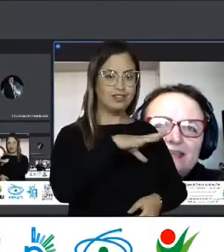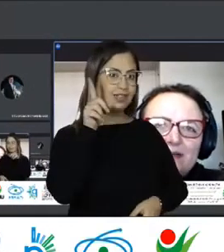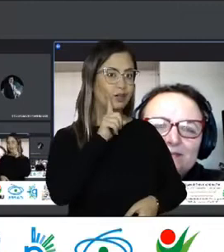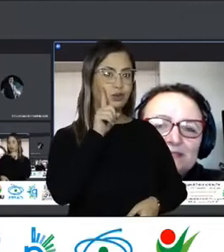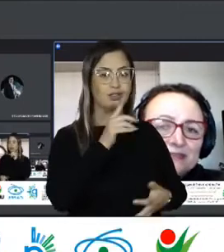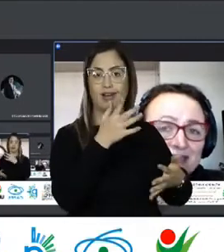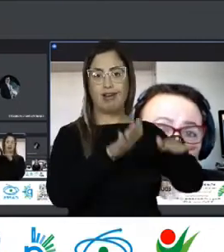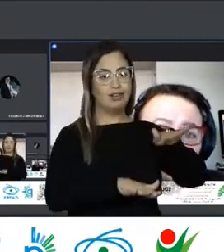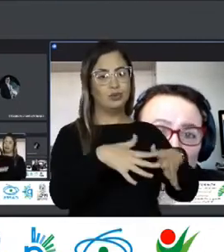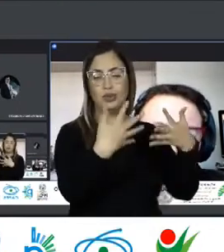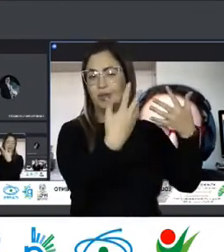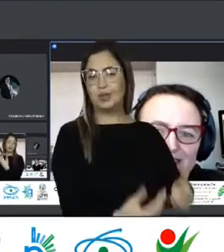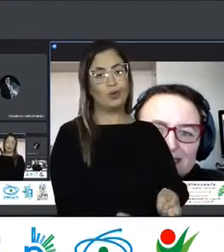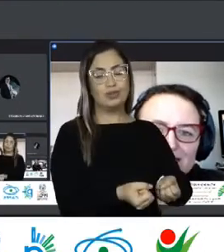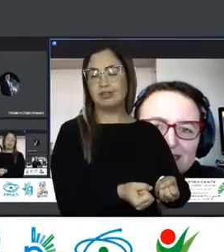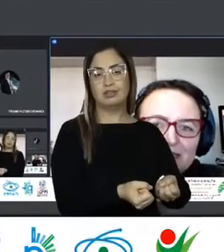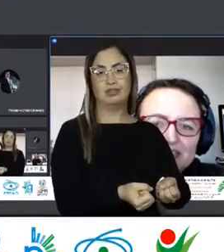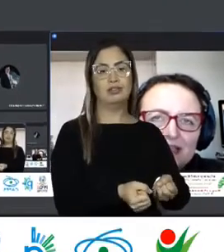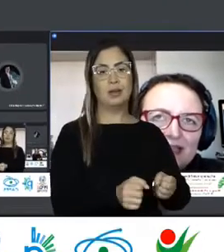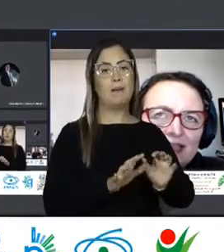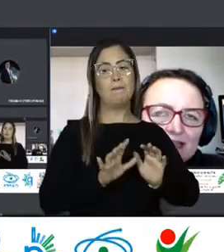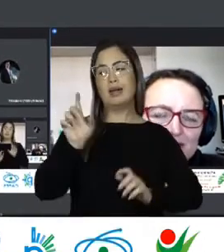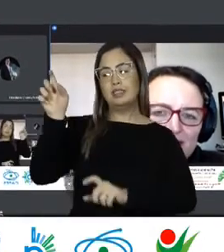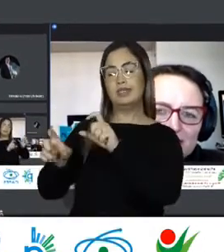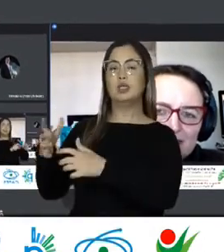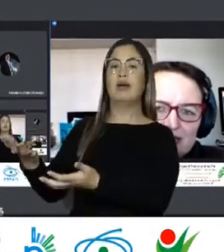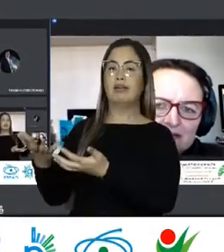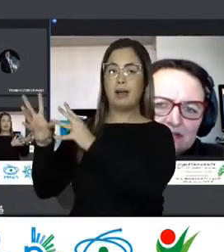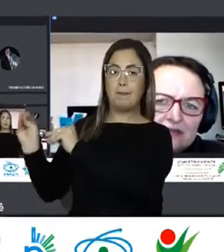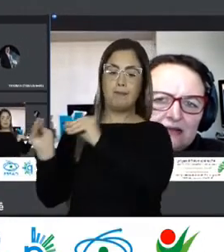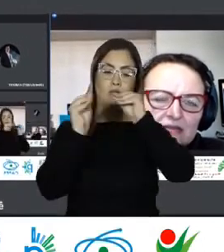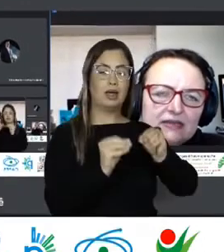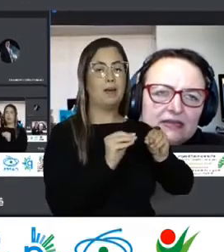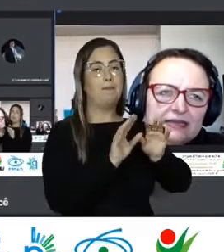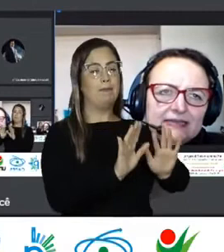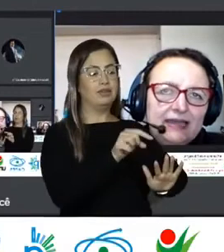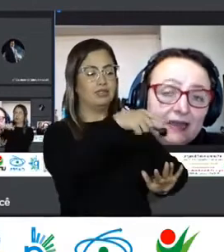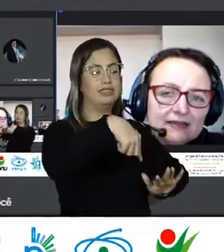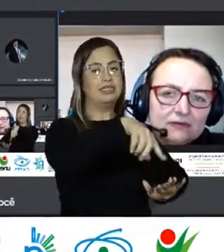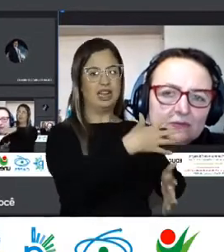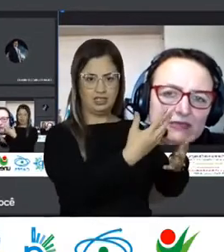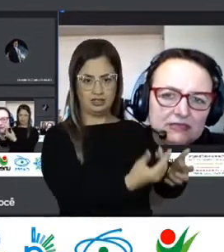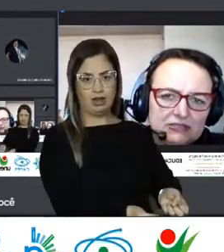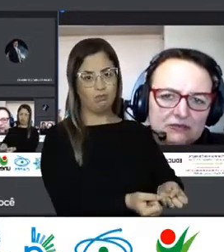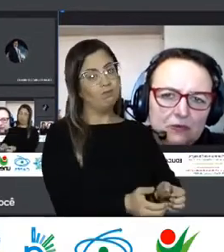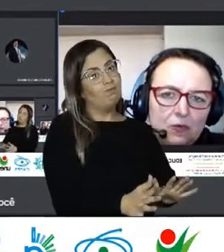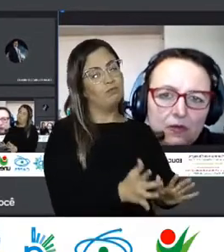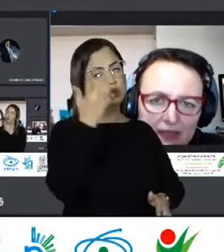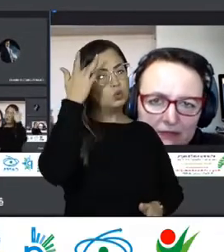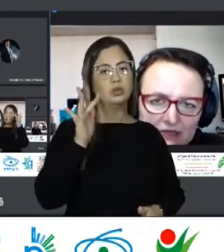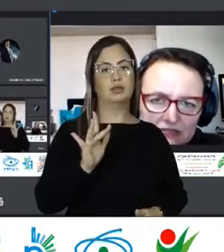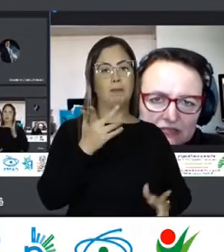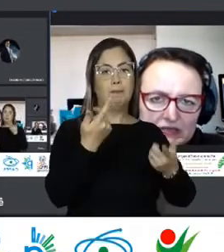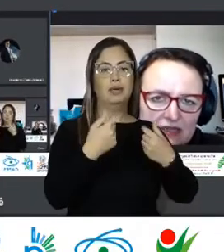Então as pessoas Querem ir Mas não quer dizer Necessariamente Que aquele Aquele estado nacional Ele queira O migrante